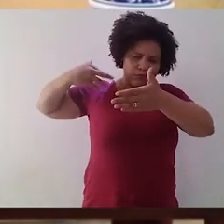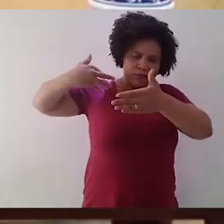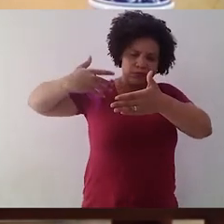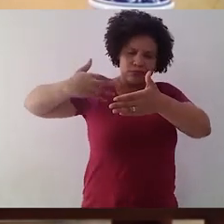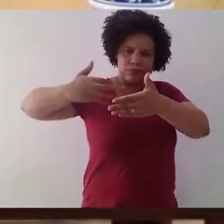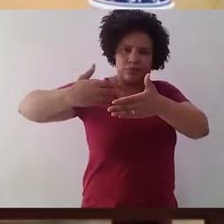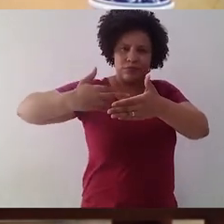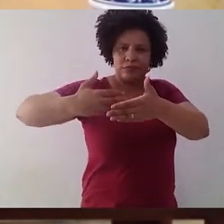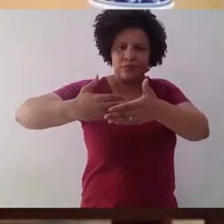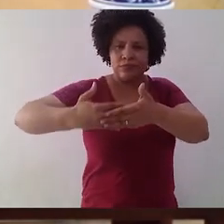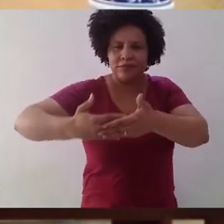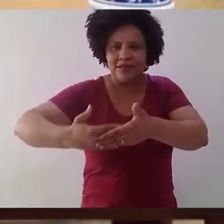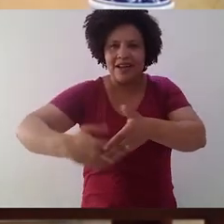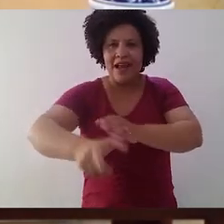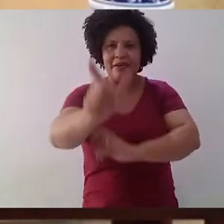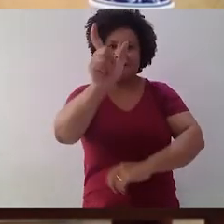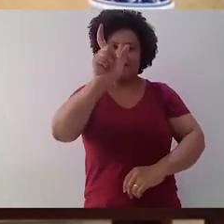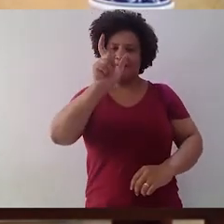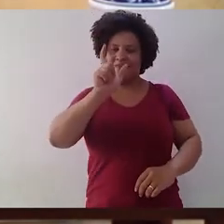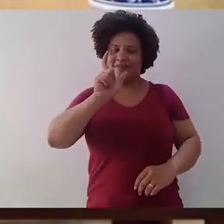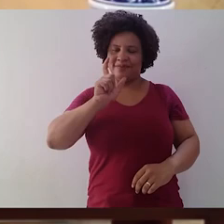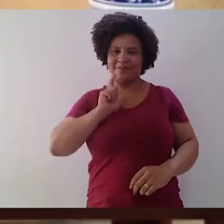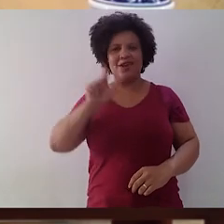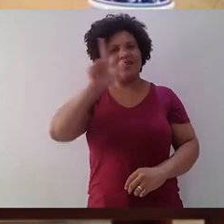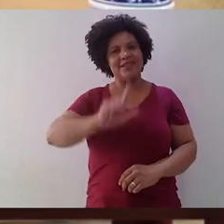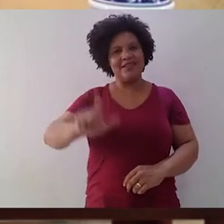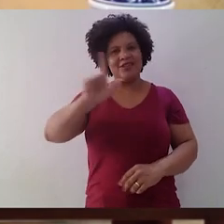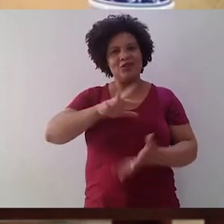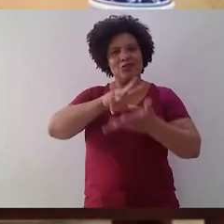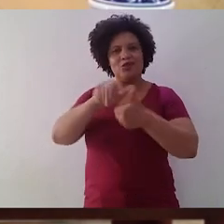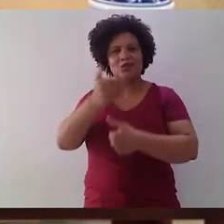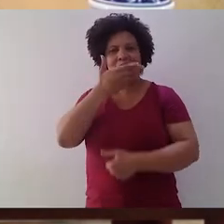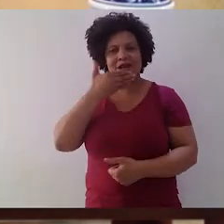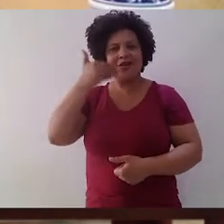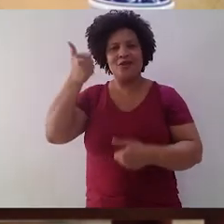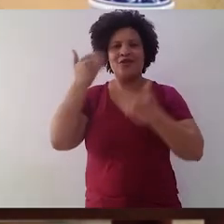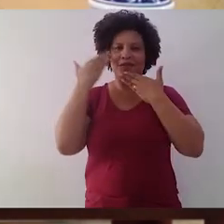Que nós criemos, por meio da literatura, um mundo melhor. Muito obrigado.